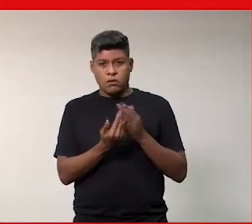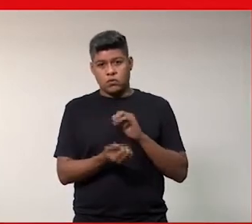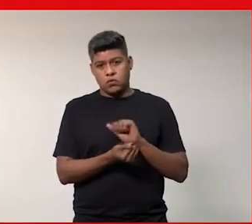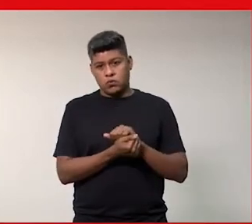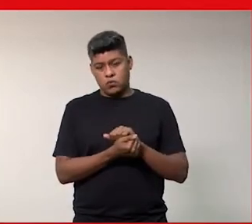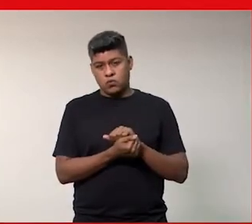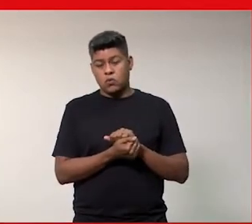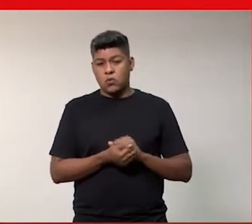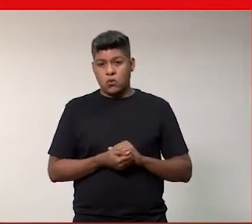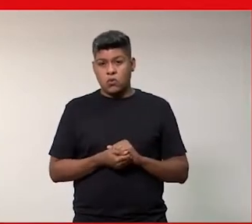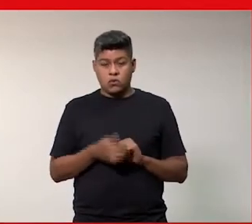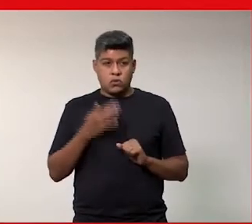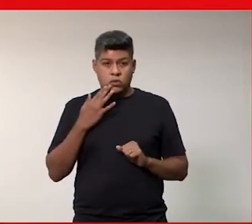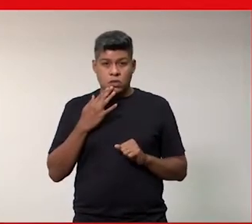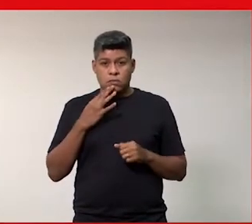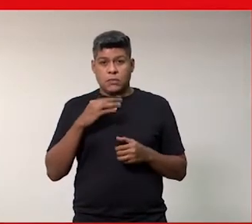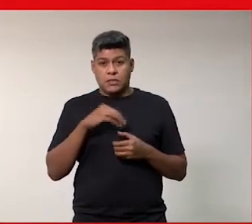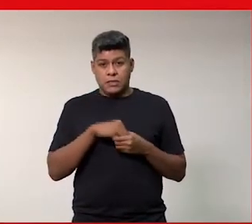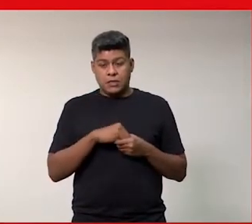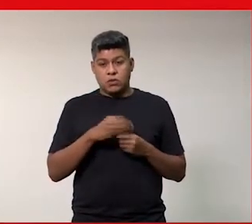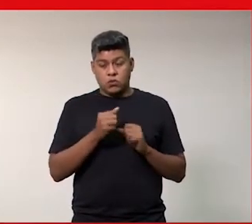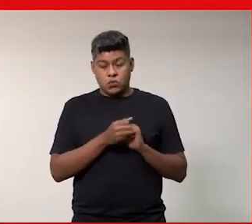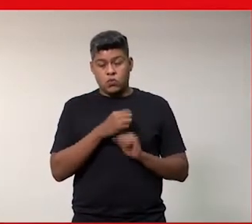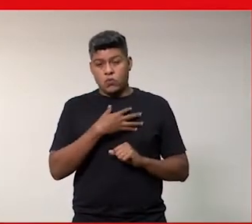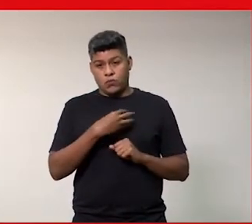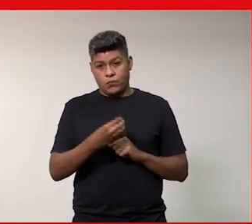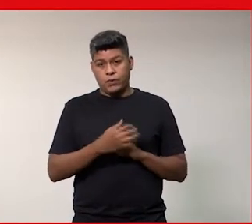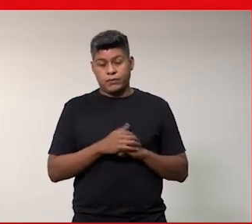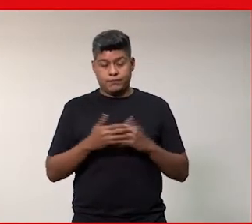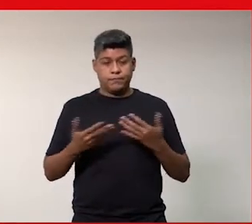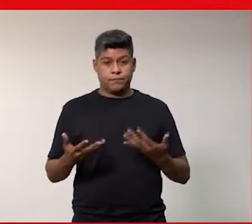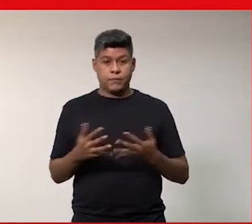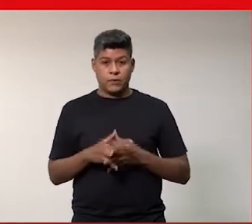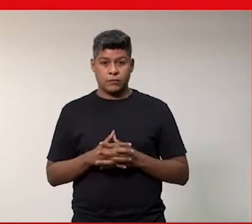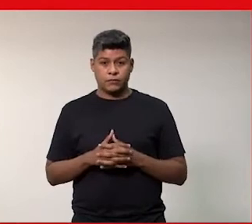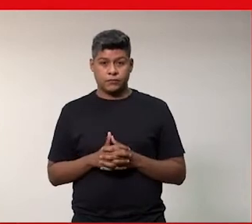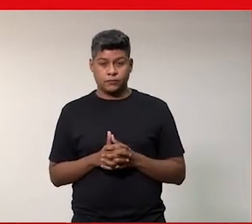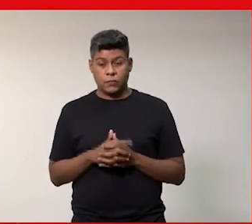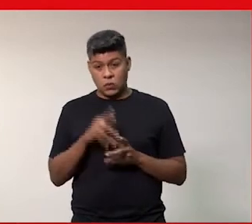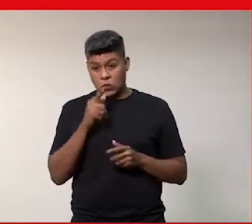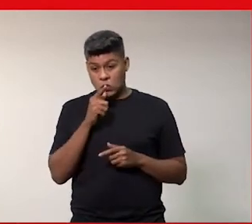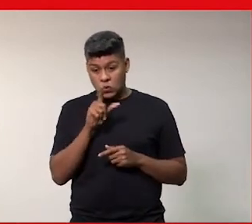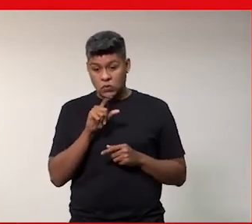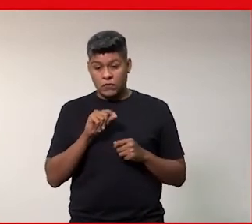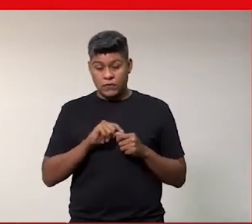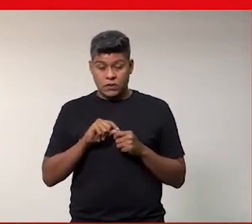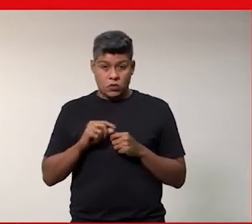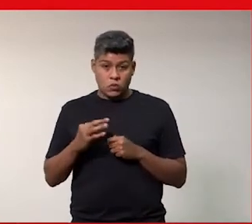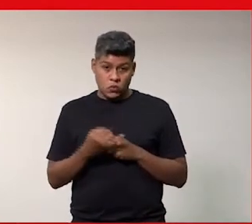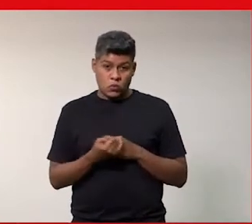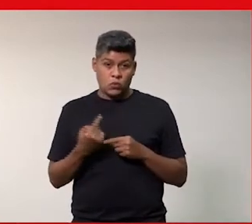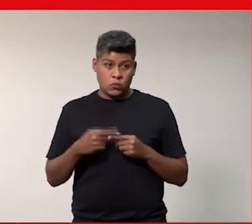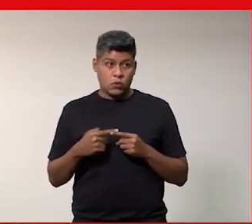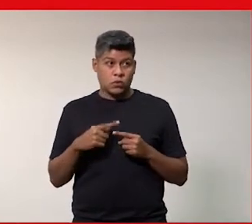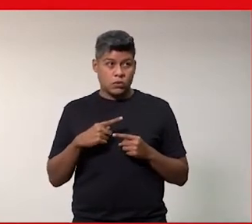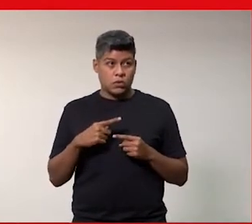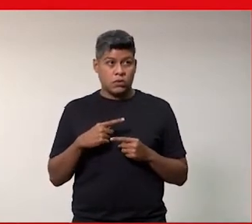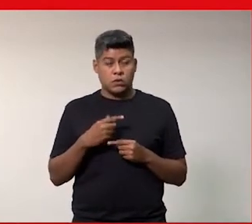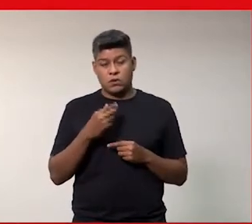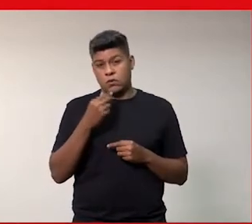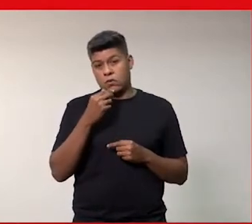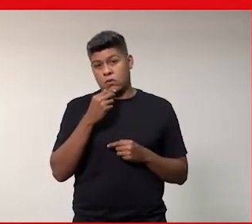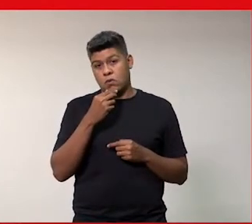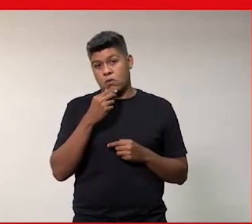e antes ele estava fazendo esse desejo junto com minha filha então assim eu só consigo fazer tudo porque eu tenho um super marido